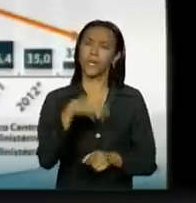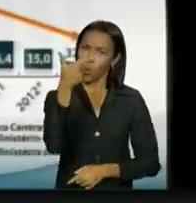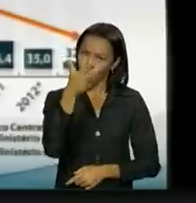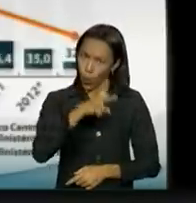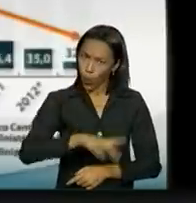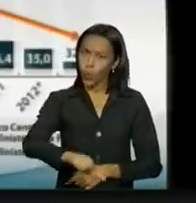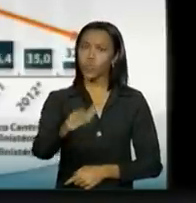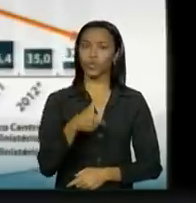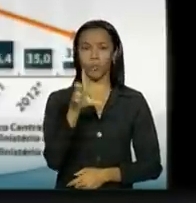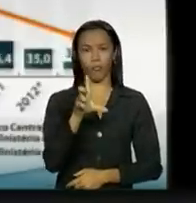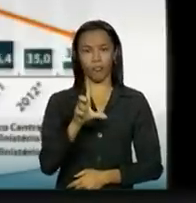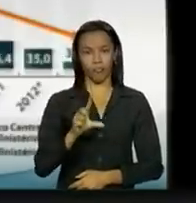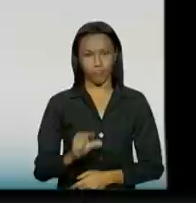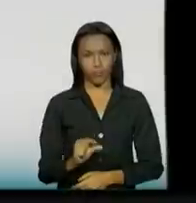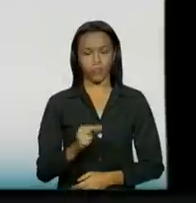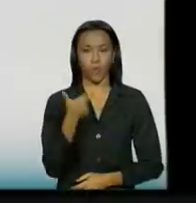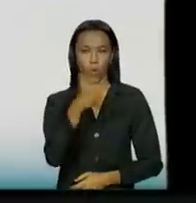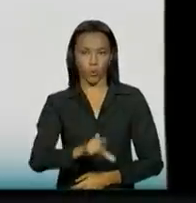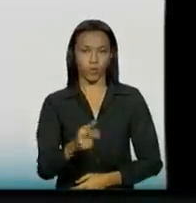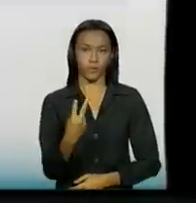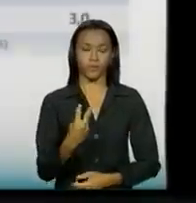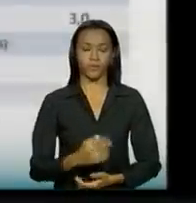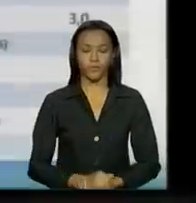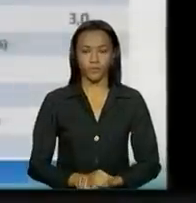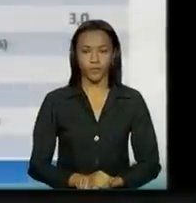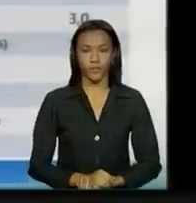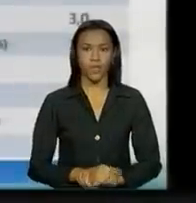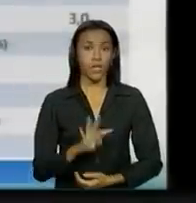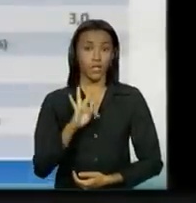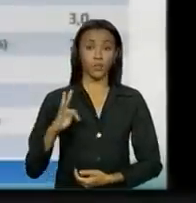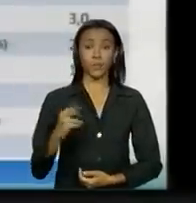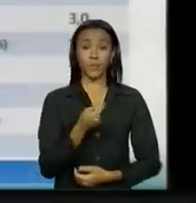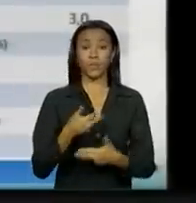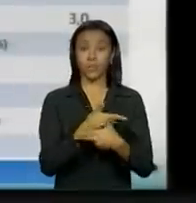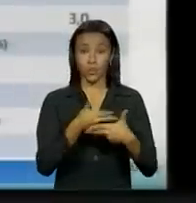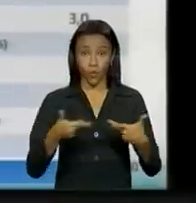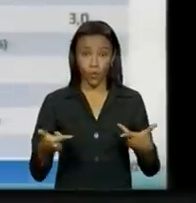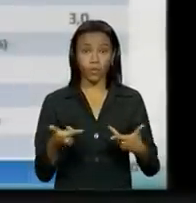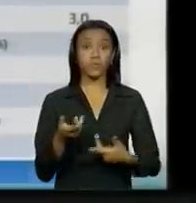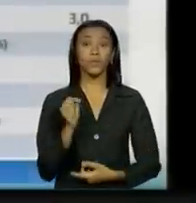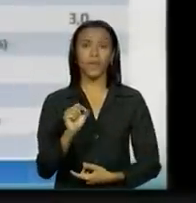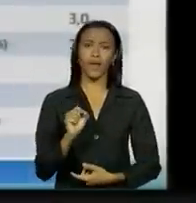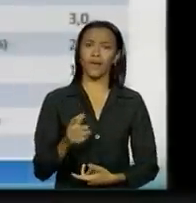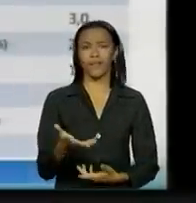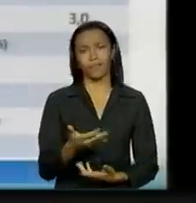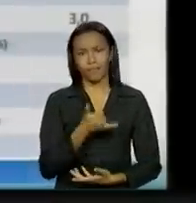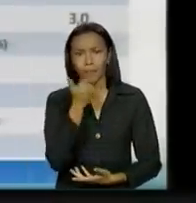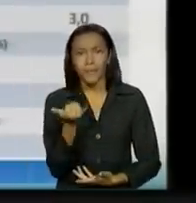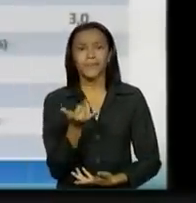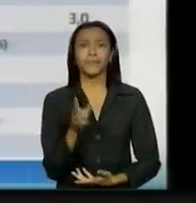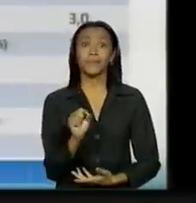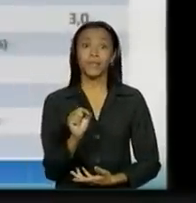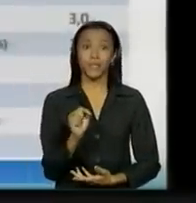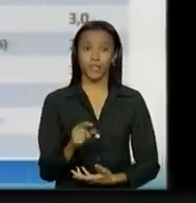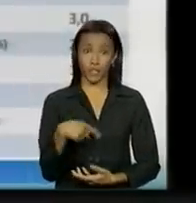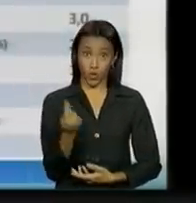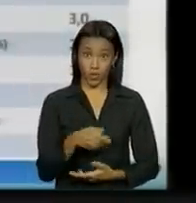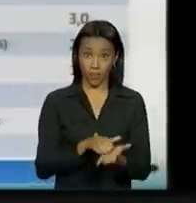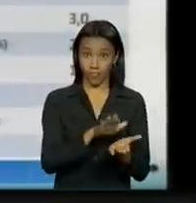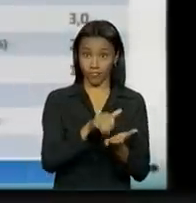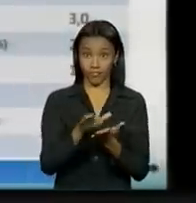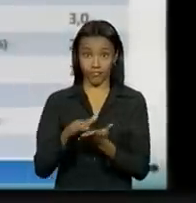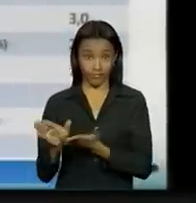caindo. Passamos adiante. E tudo isso, apesar das desonerações que temos feito.